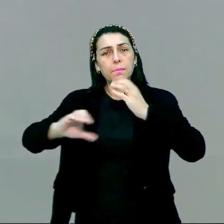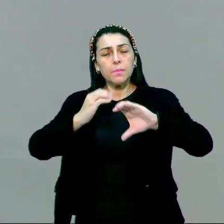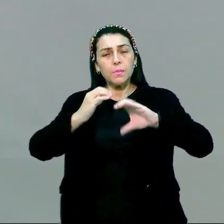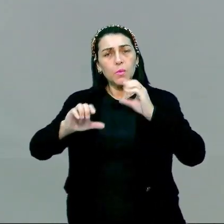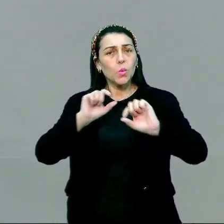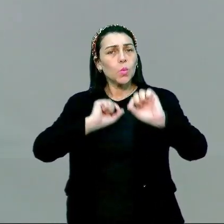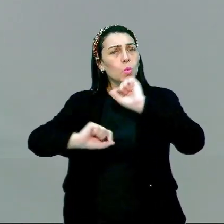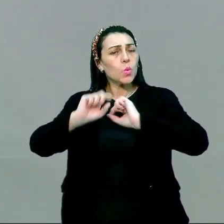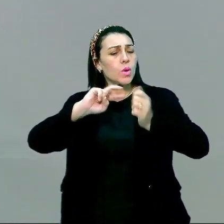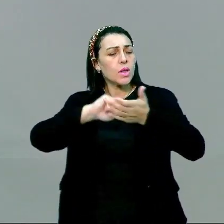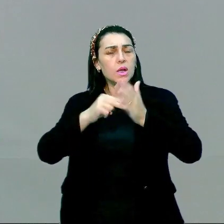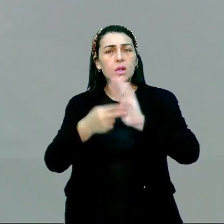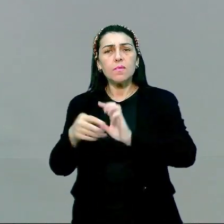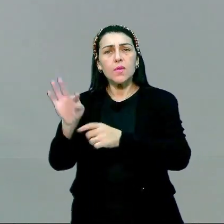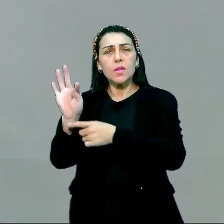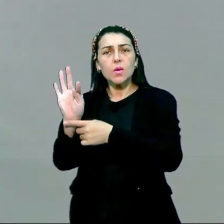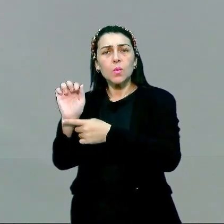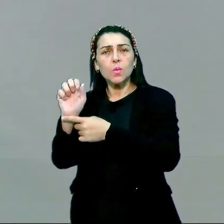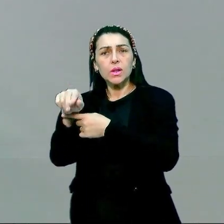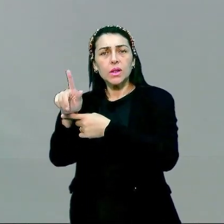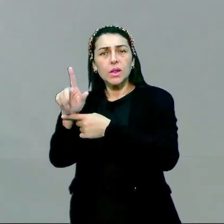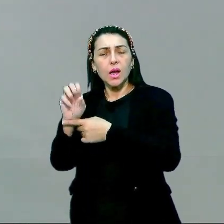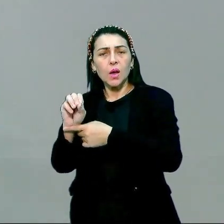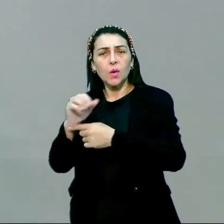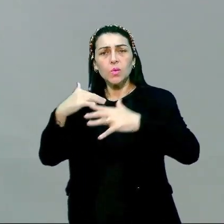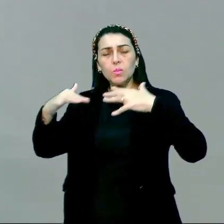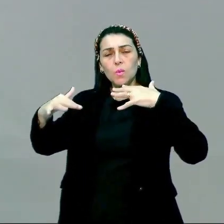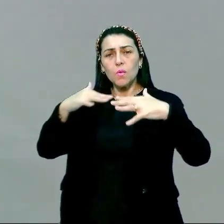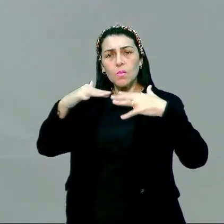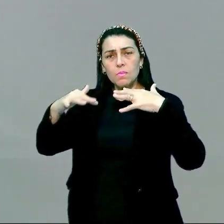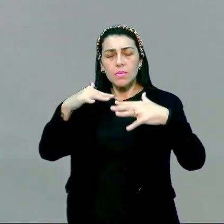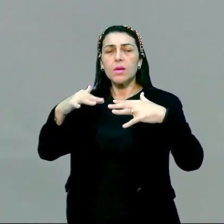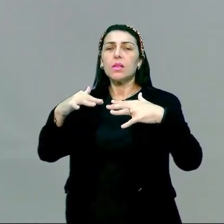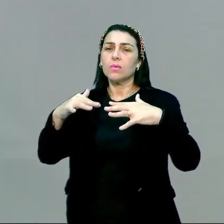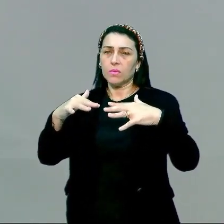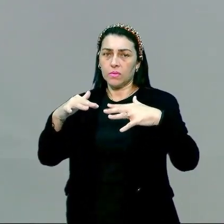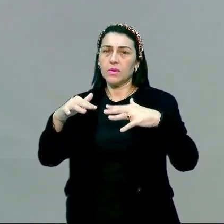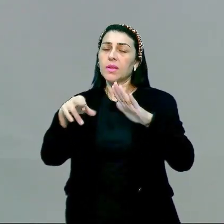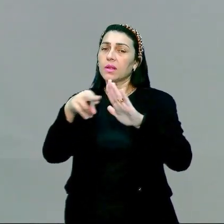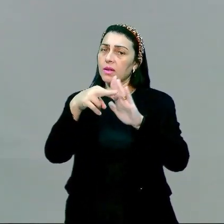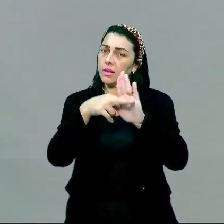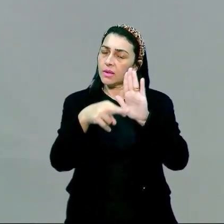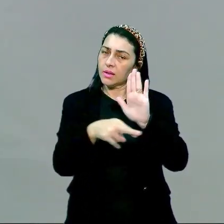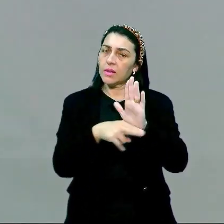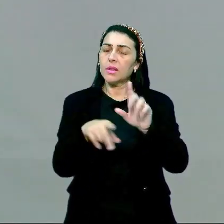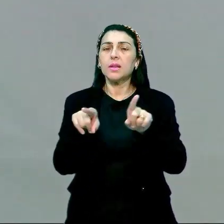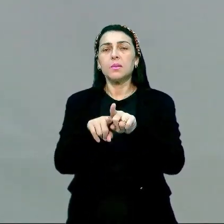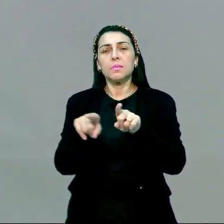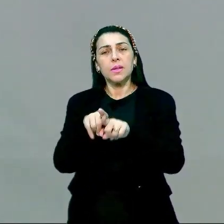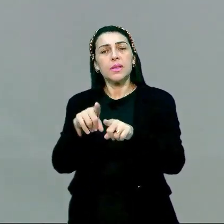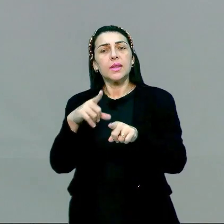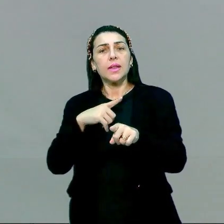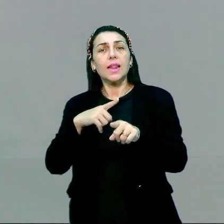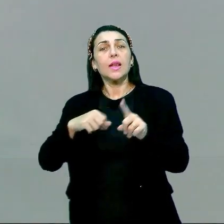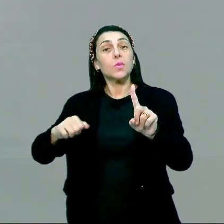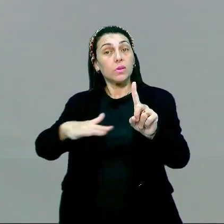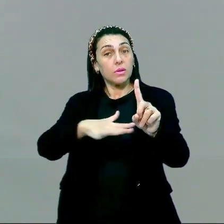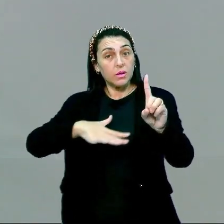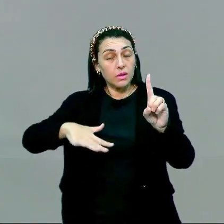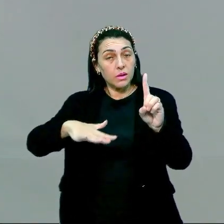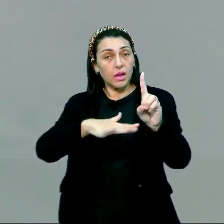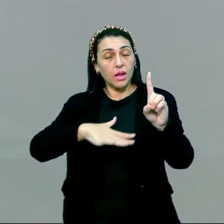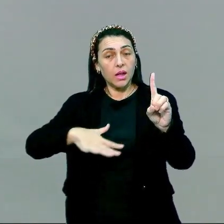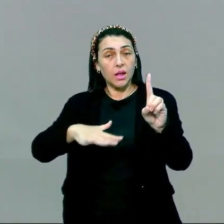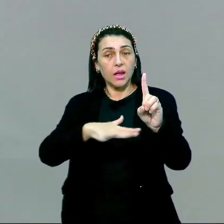si, do que é o tango e dos passos e dos movimentos, né? Ela também trata sobre a questão social